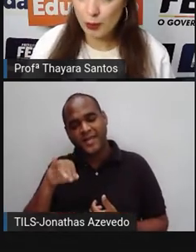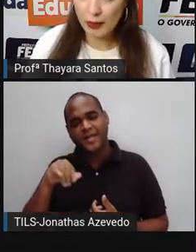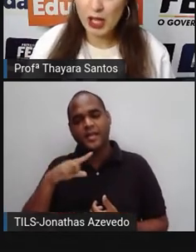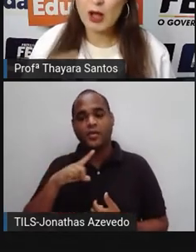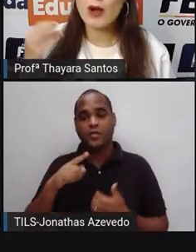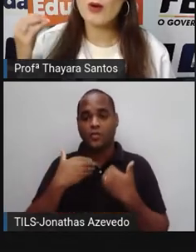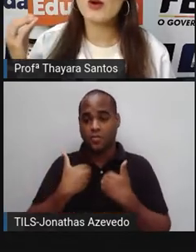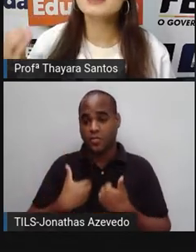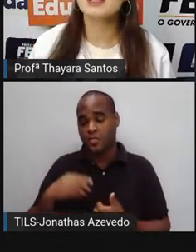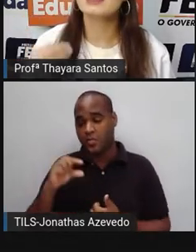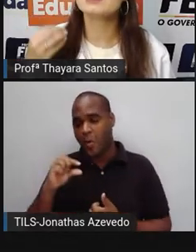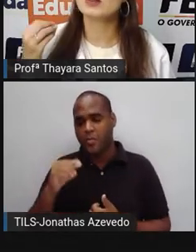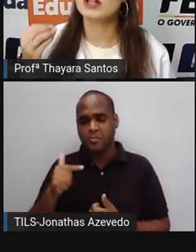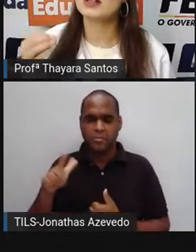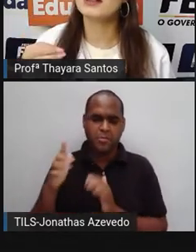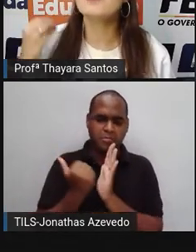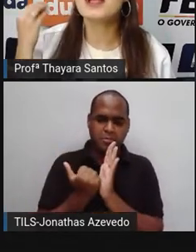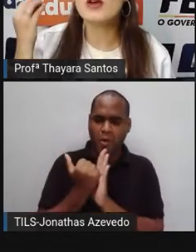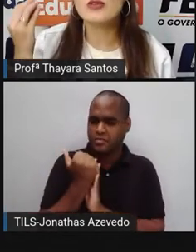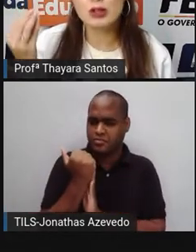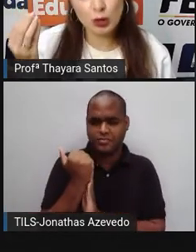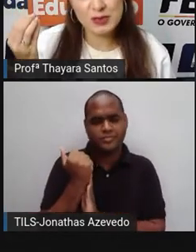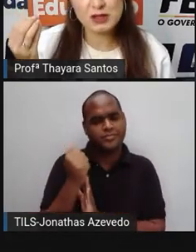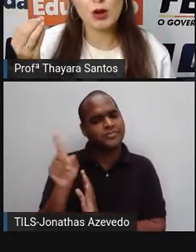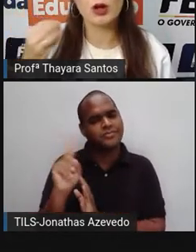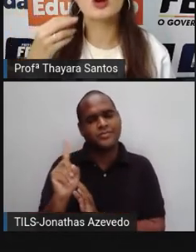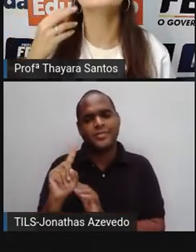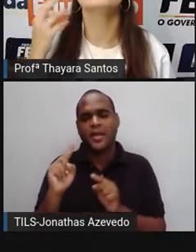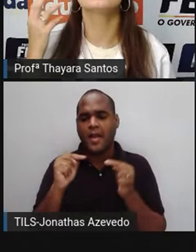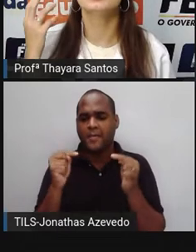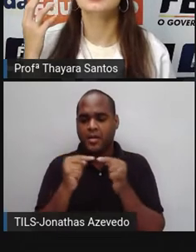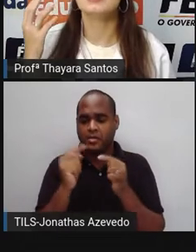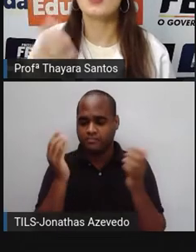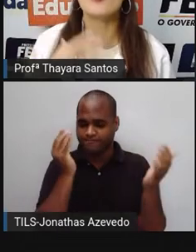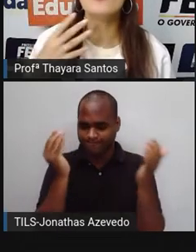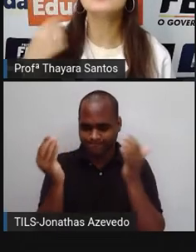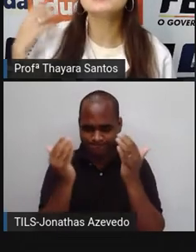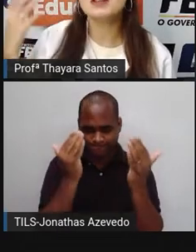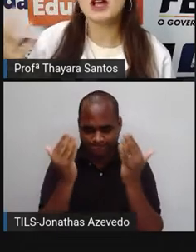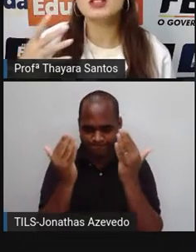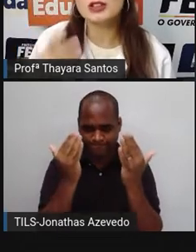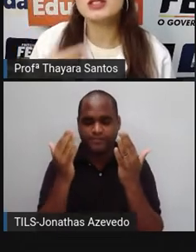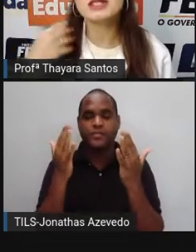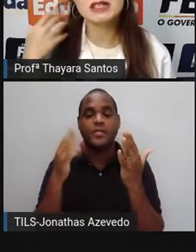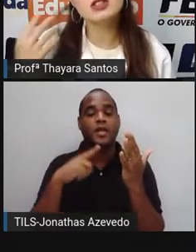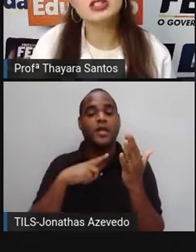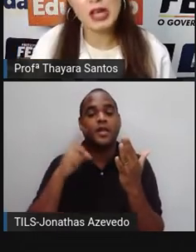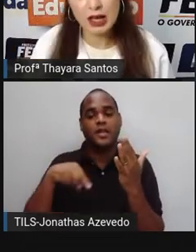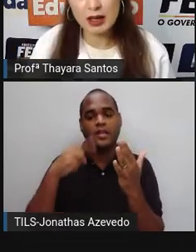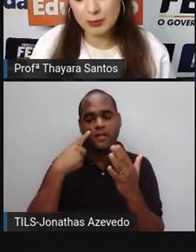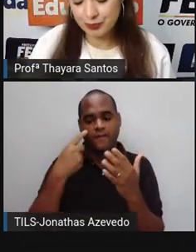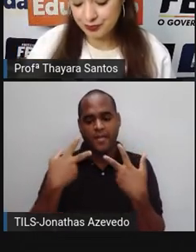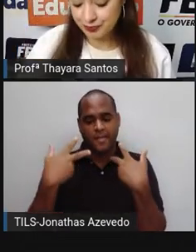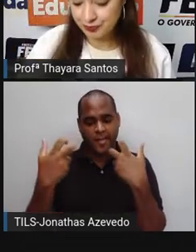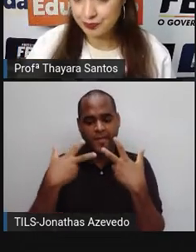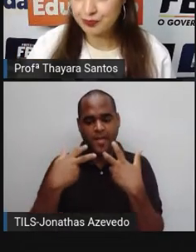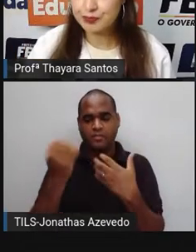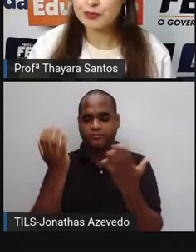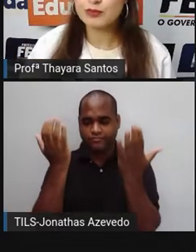no corpo. É uma coisa relacionada também a um fator psicológico, né? A como a gente se enxerga.